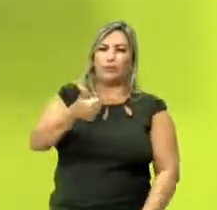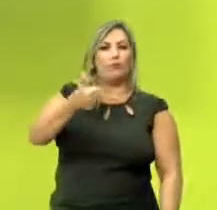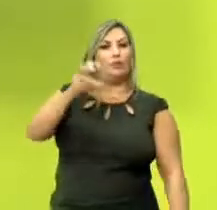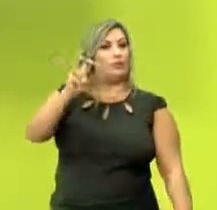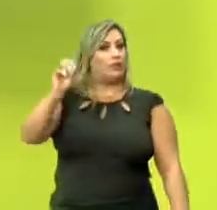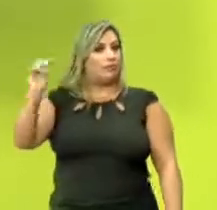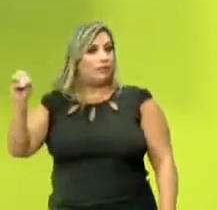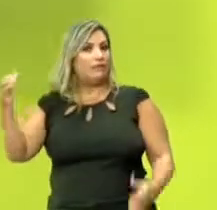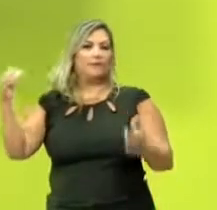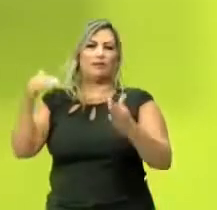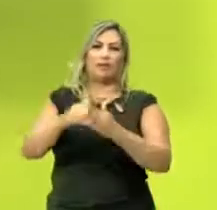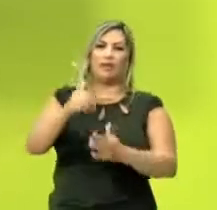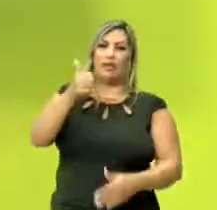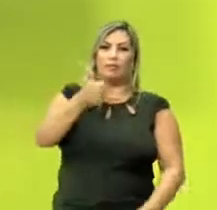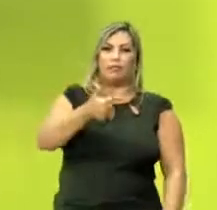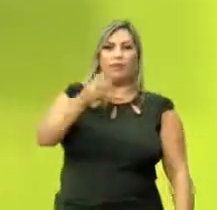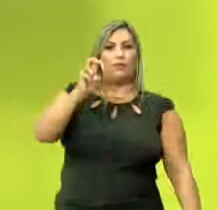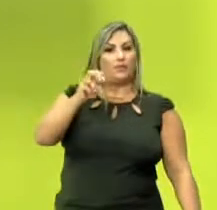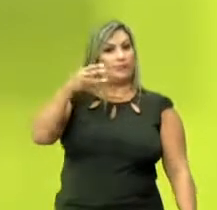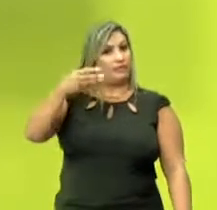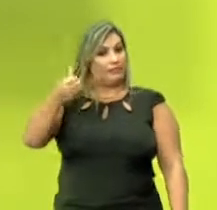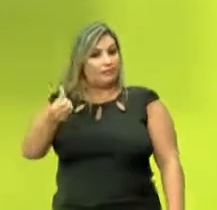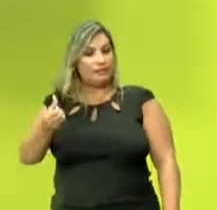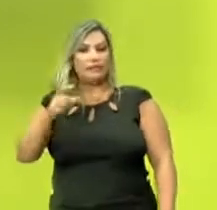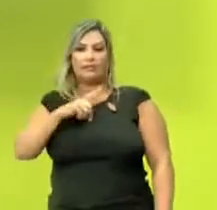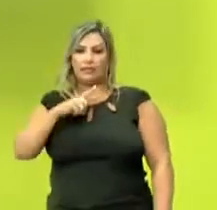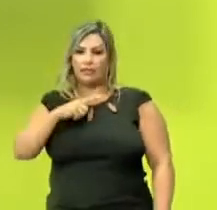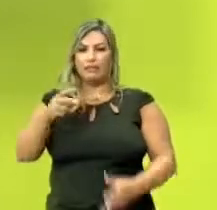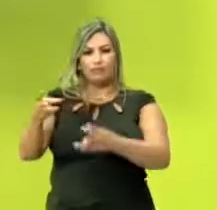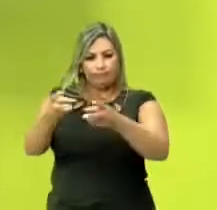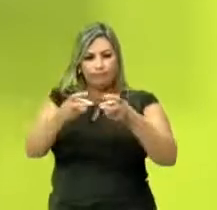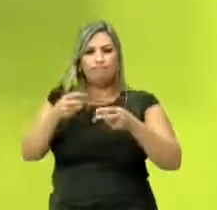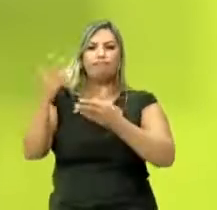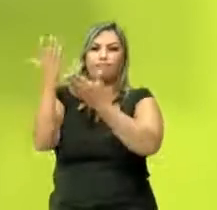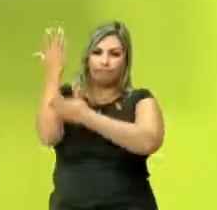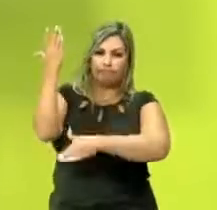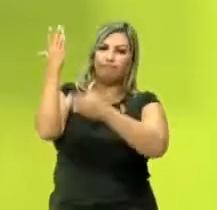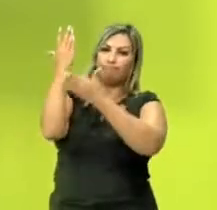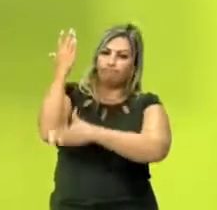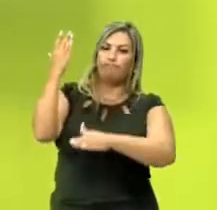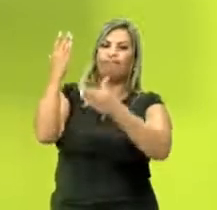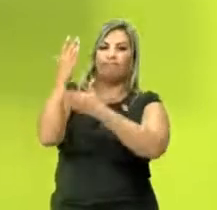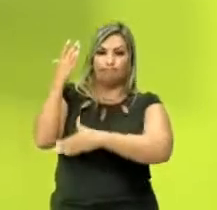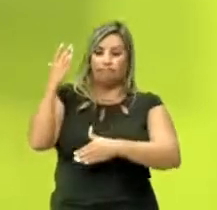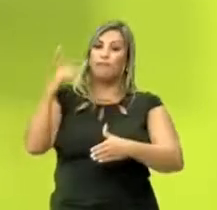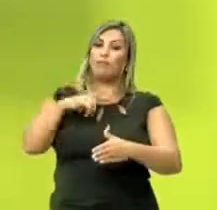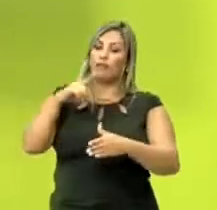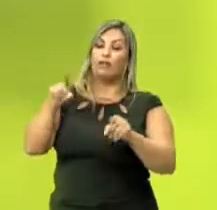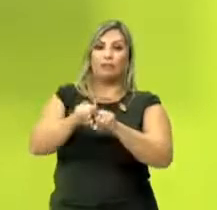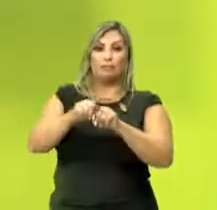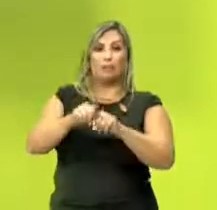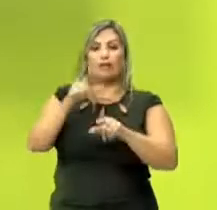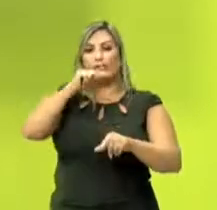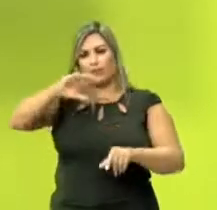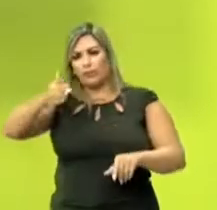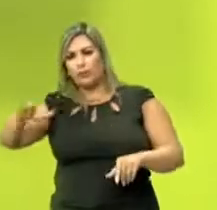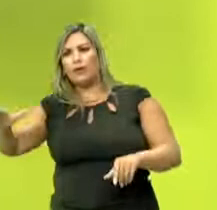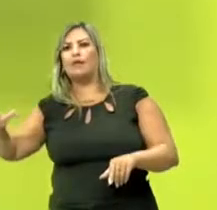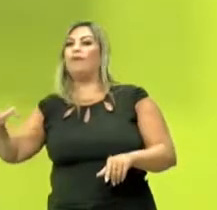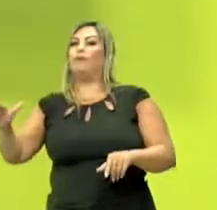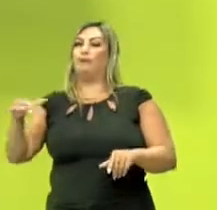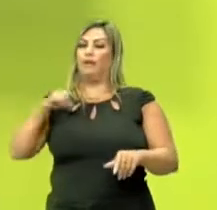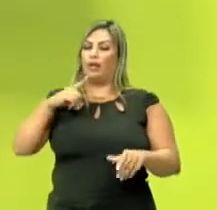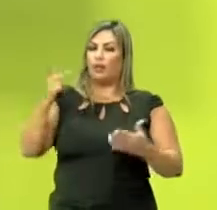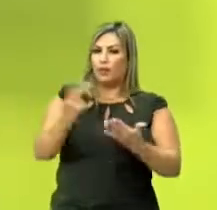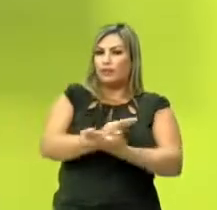1500 até 1536, nós temos aí a retirada do-brasil, que fez também com que esse litoral, ele passasse